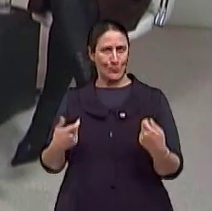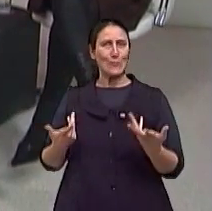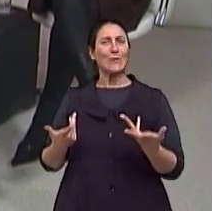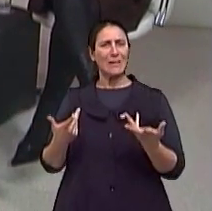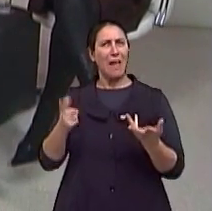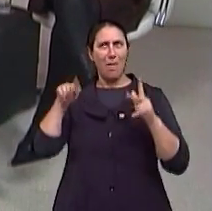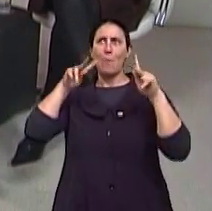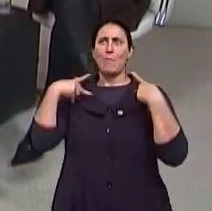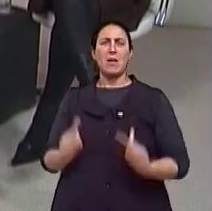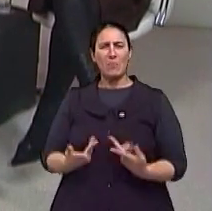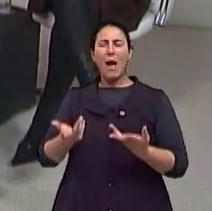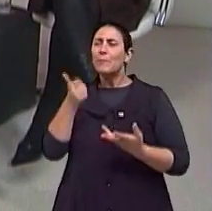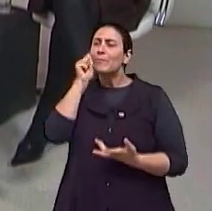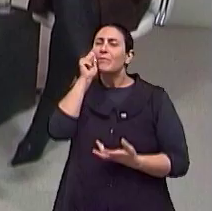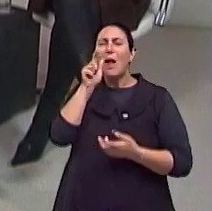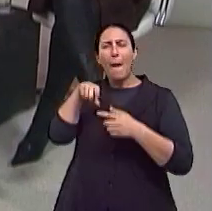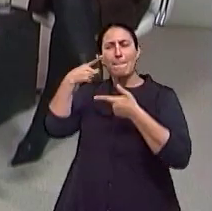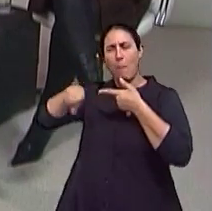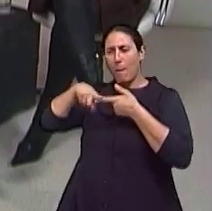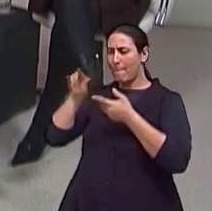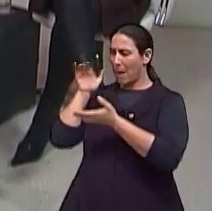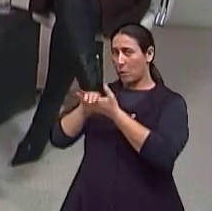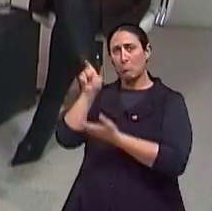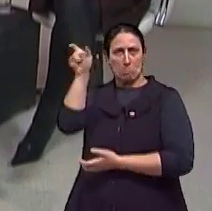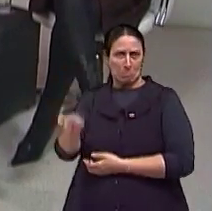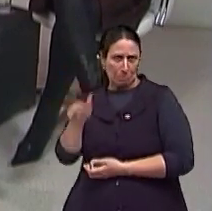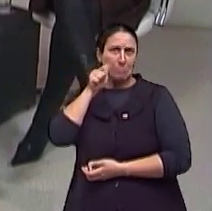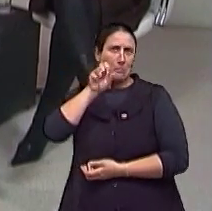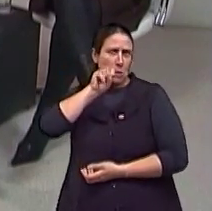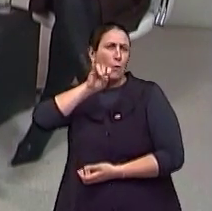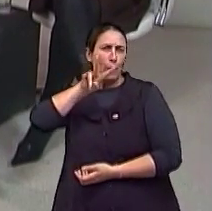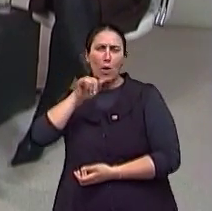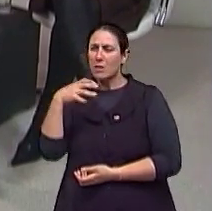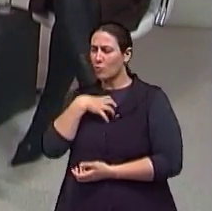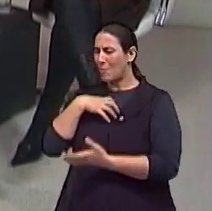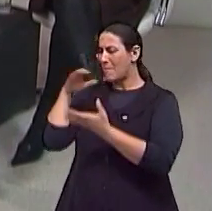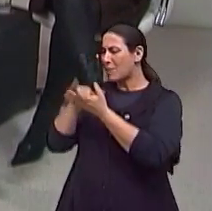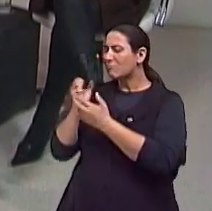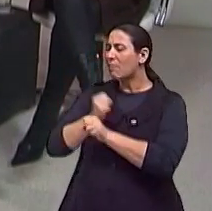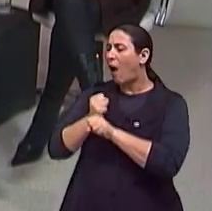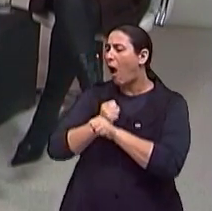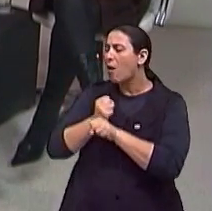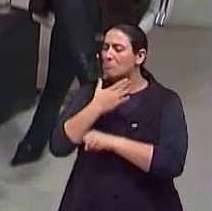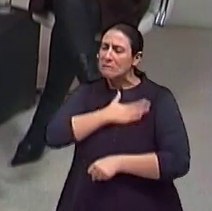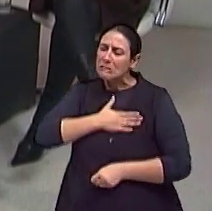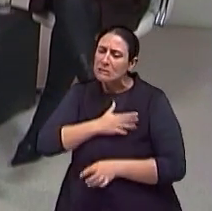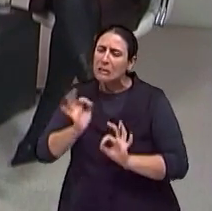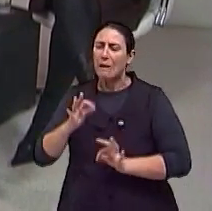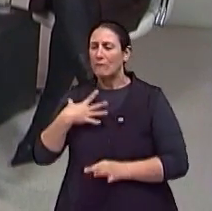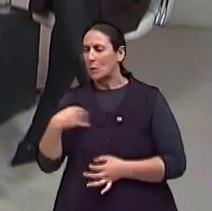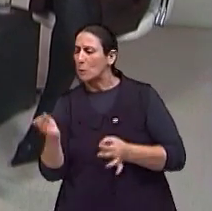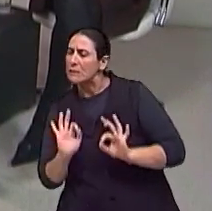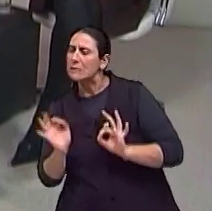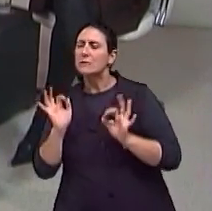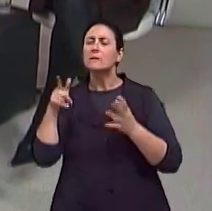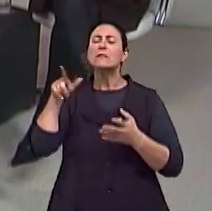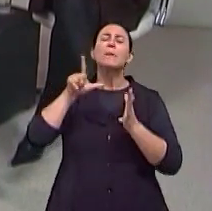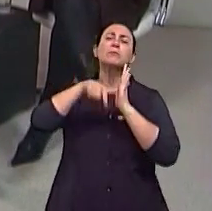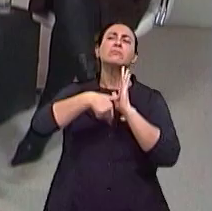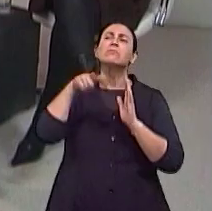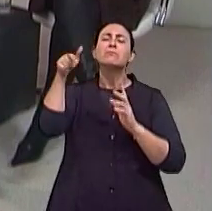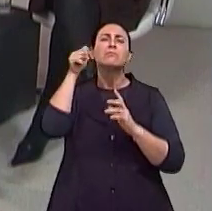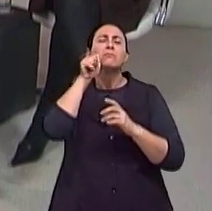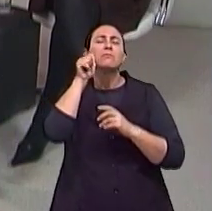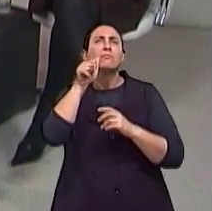marido teve uma carga para que ela, nessa idade, sentisse isso? Ou foi uma coisa daquele momento, daquele